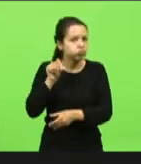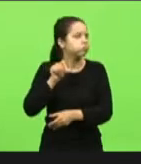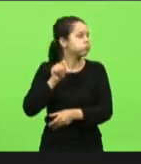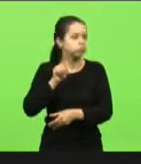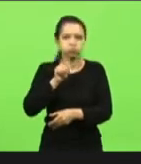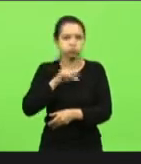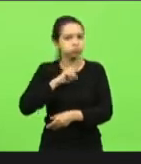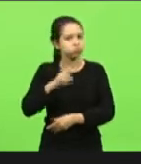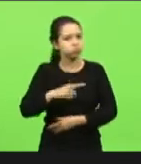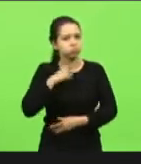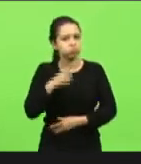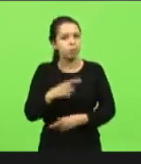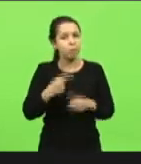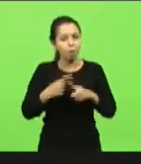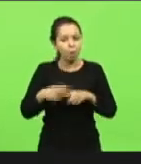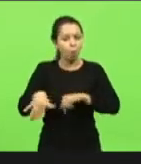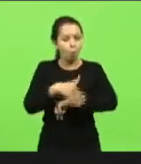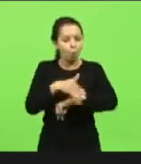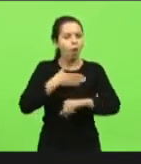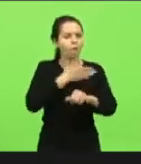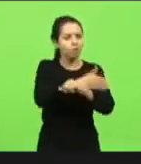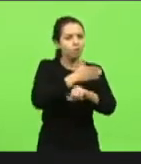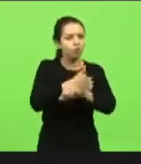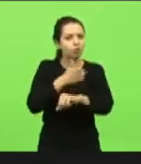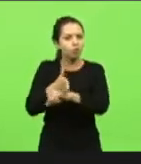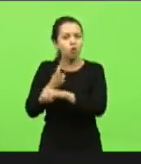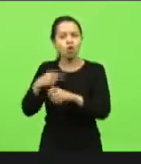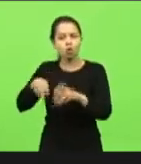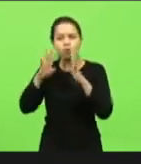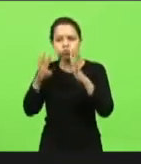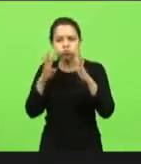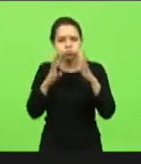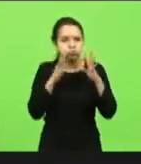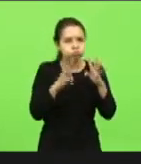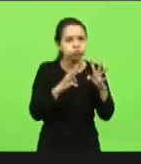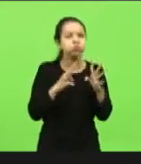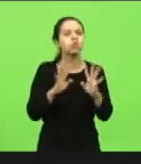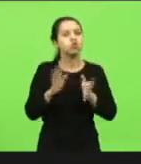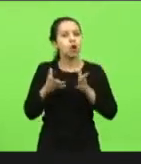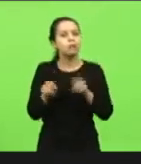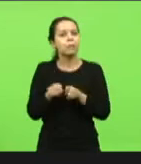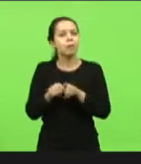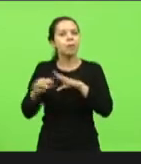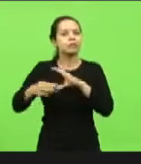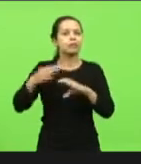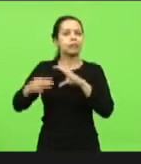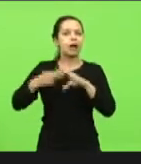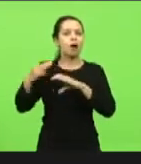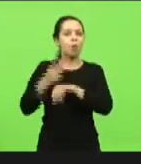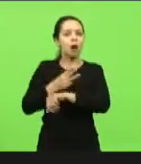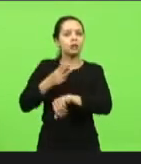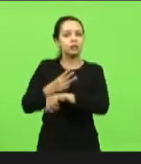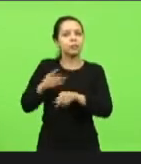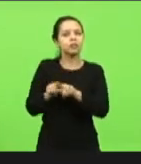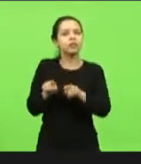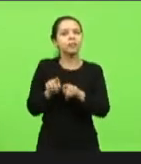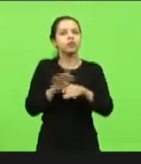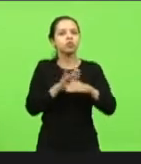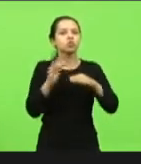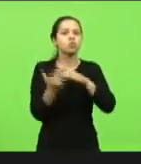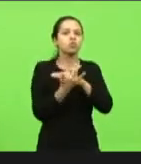porque eu ando pela rua nós escutamos nós escutamos a gente recebe mensagem via whatsapp é na rede social